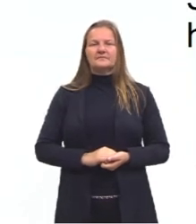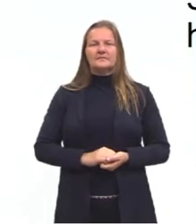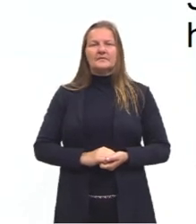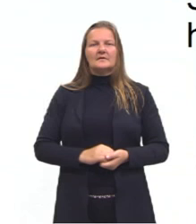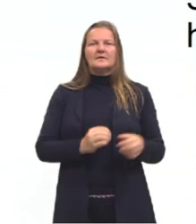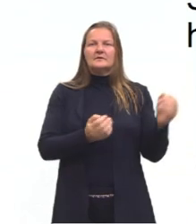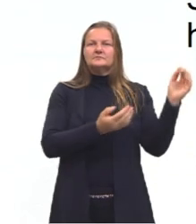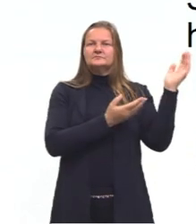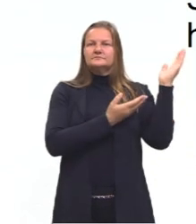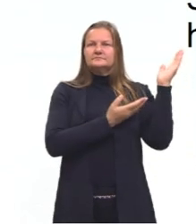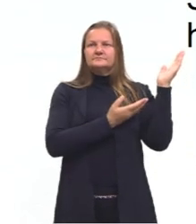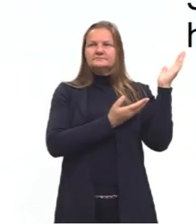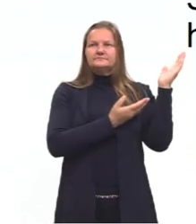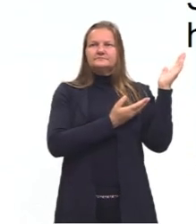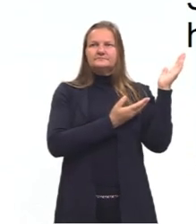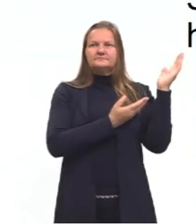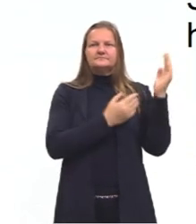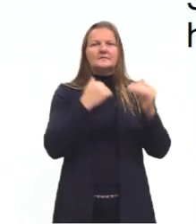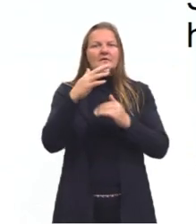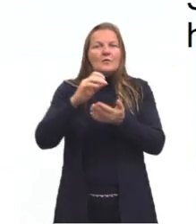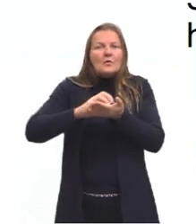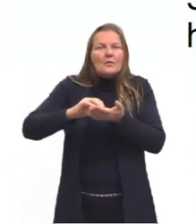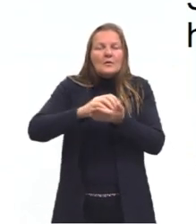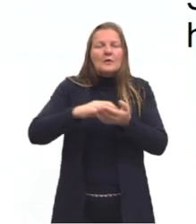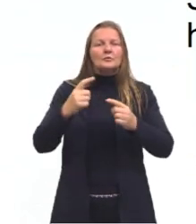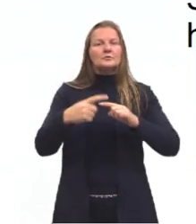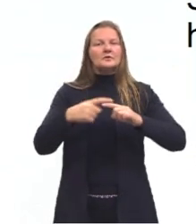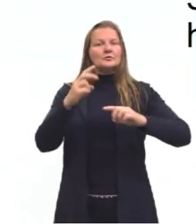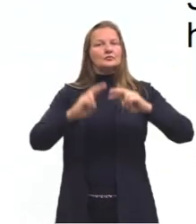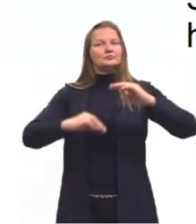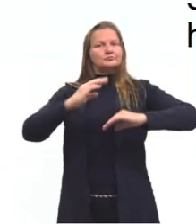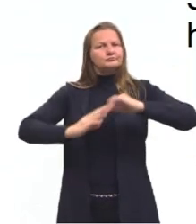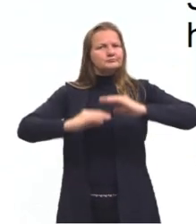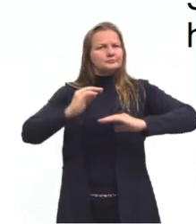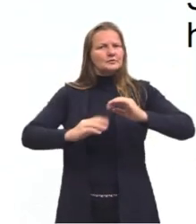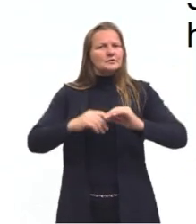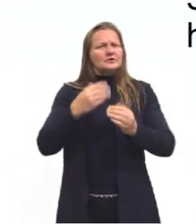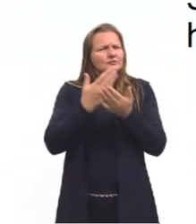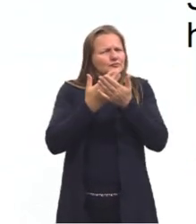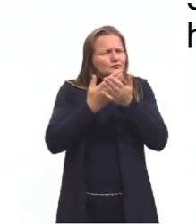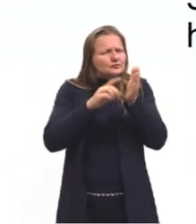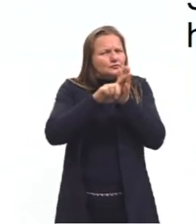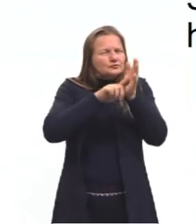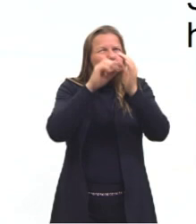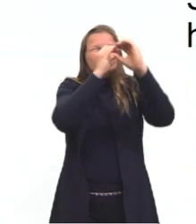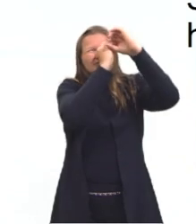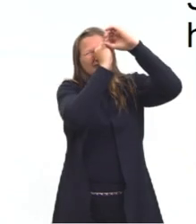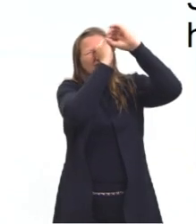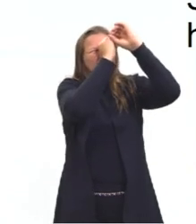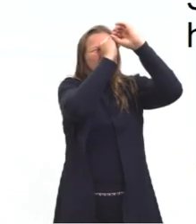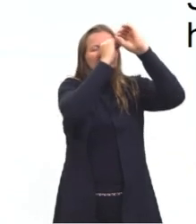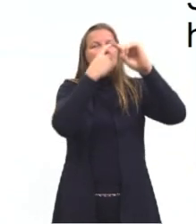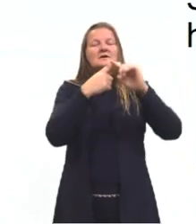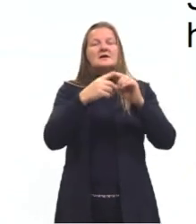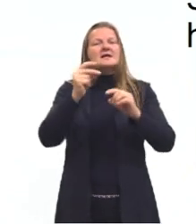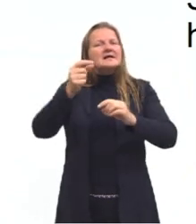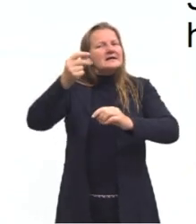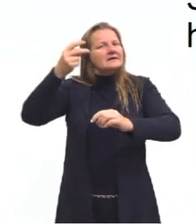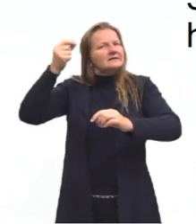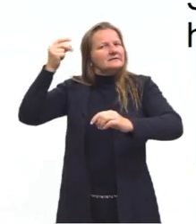Hipercodiniceia desenvolveu estes cálculos para aplicá-los em seus estudos sobre astronomia. Na época,